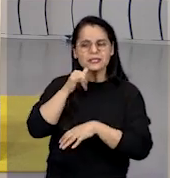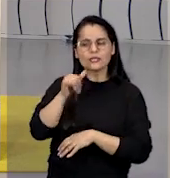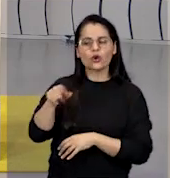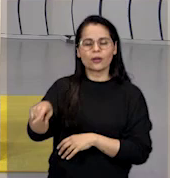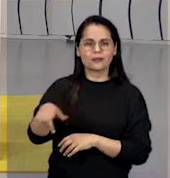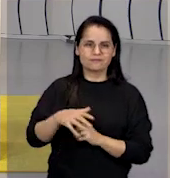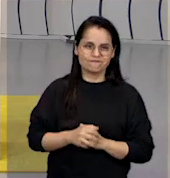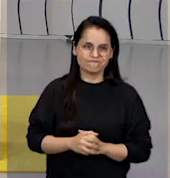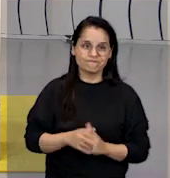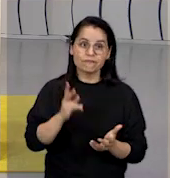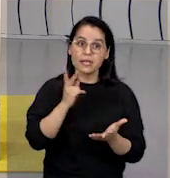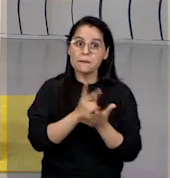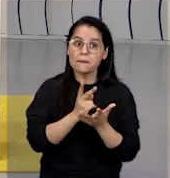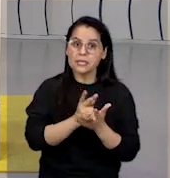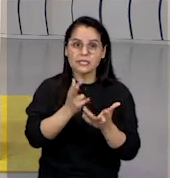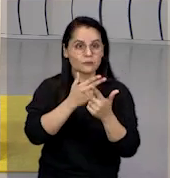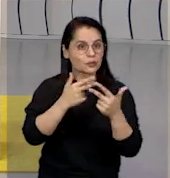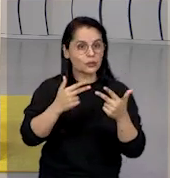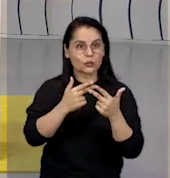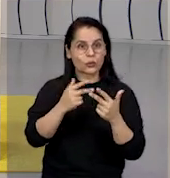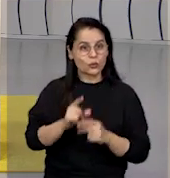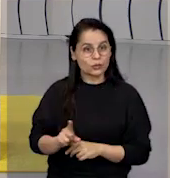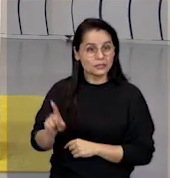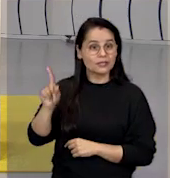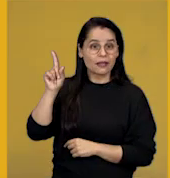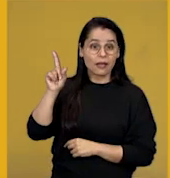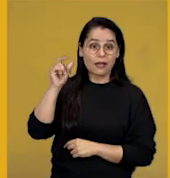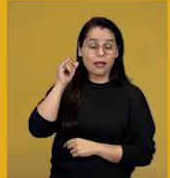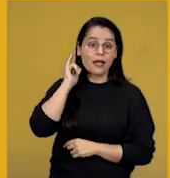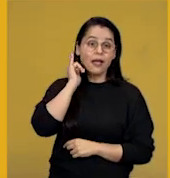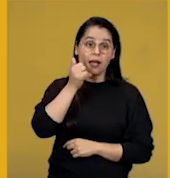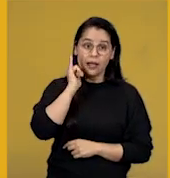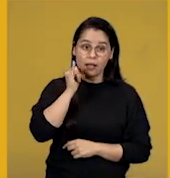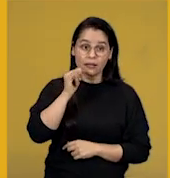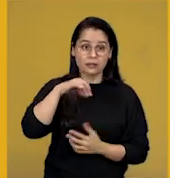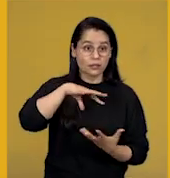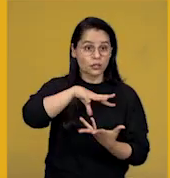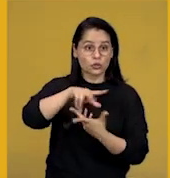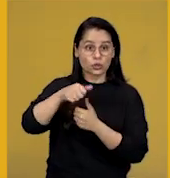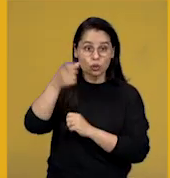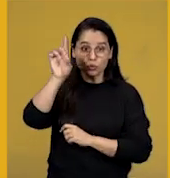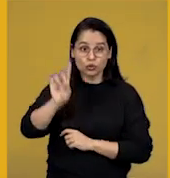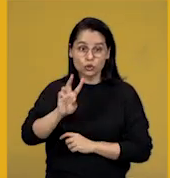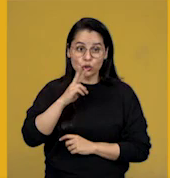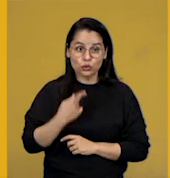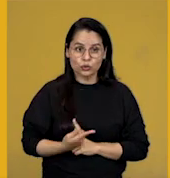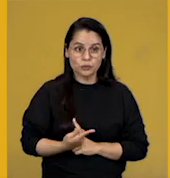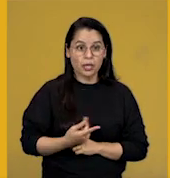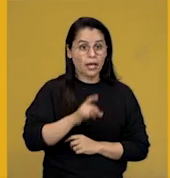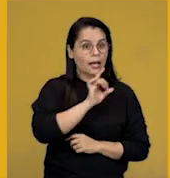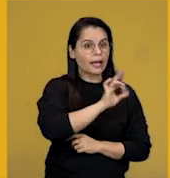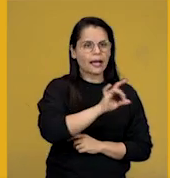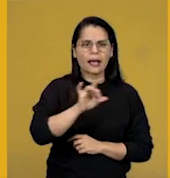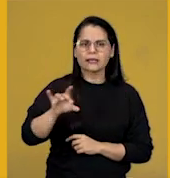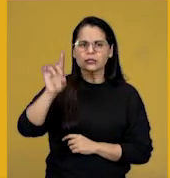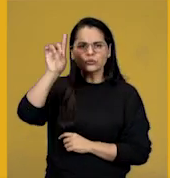A mesma coisa vai acontecer com a declaração universal dos direitos humanos. Você vai ver que cada um dos direitos que a gente vai passar por